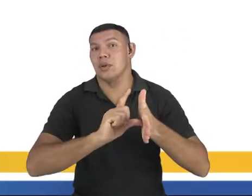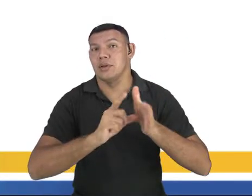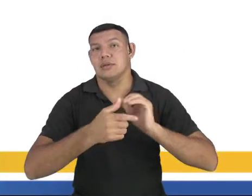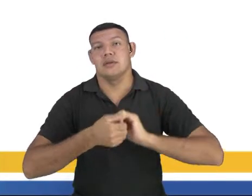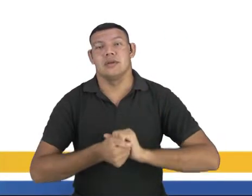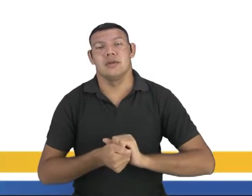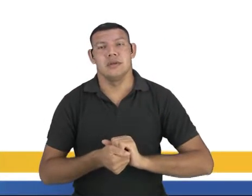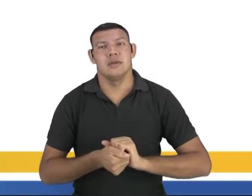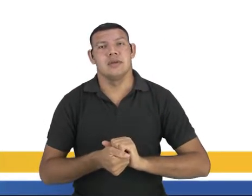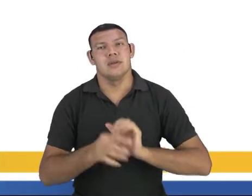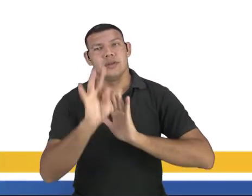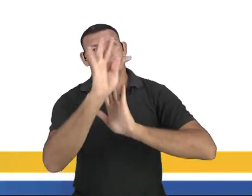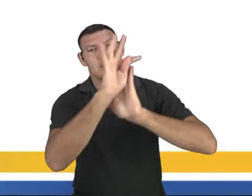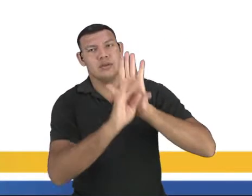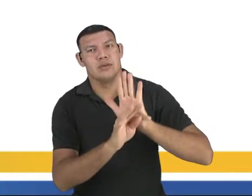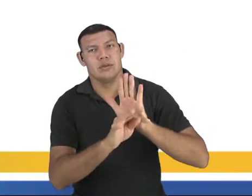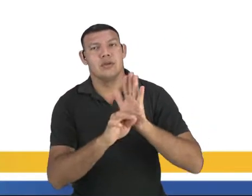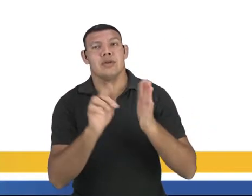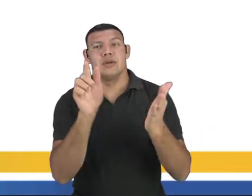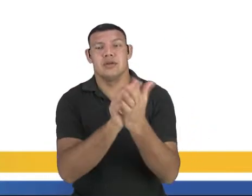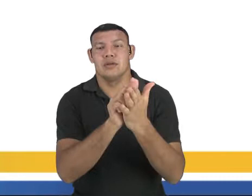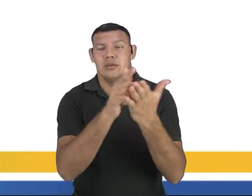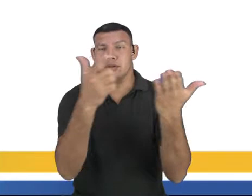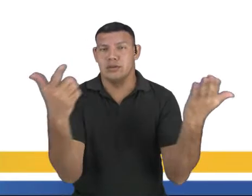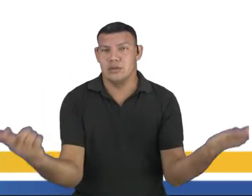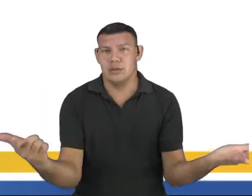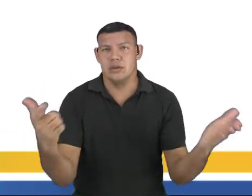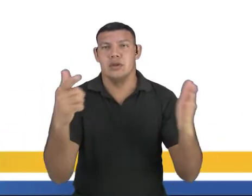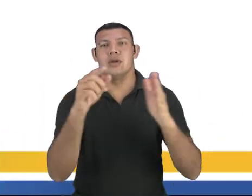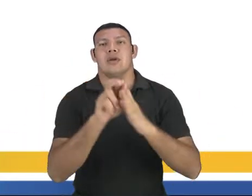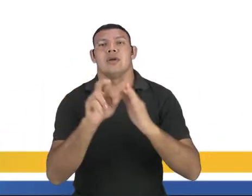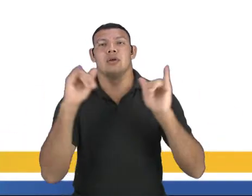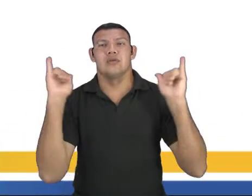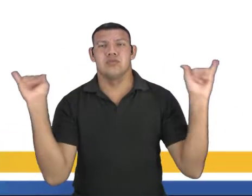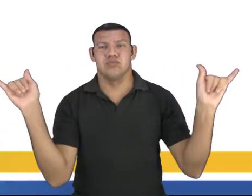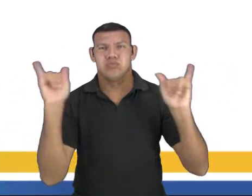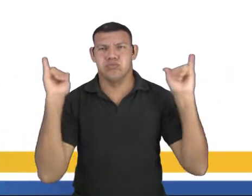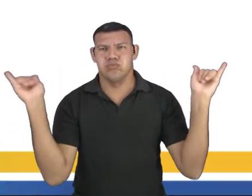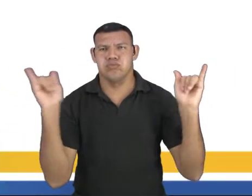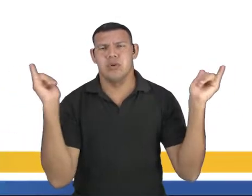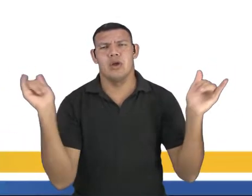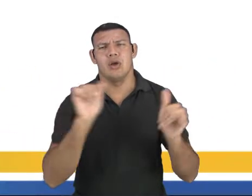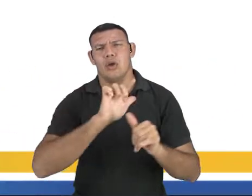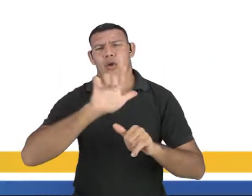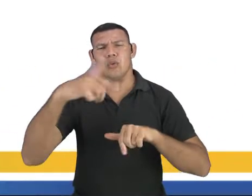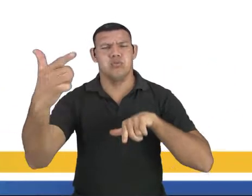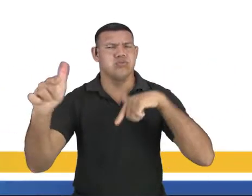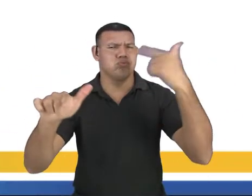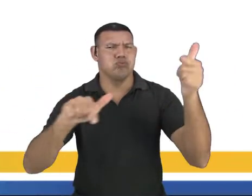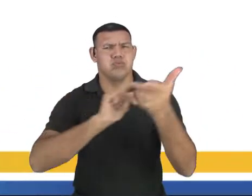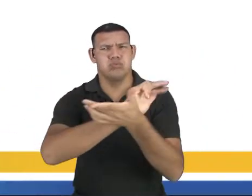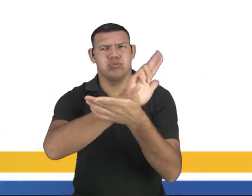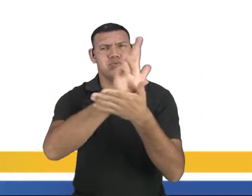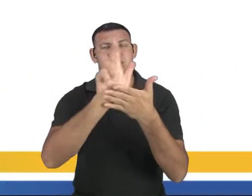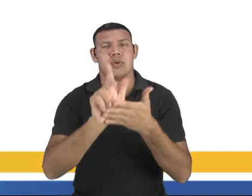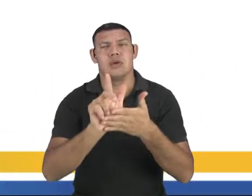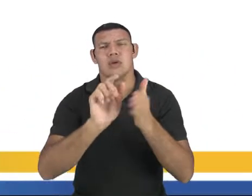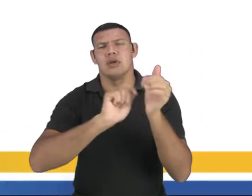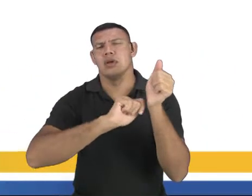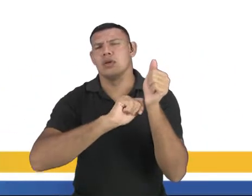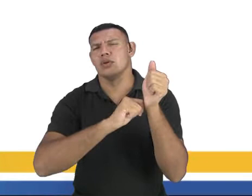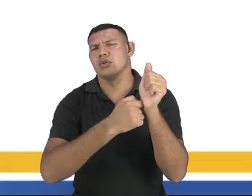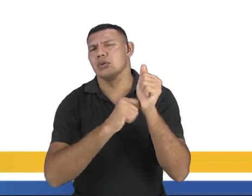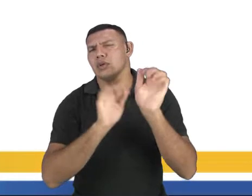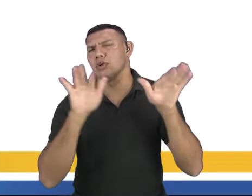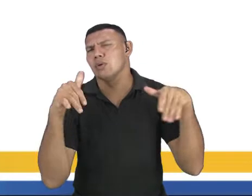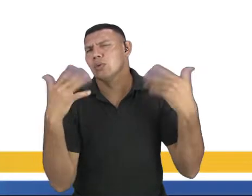texto jornalístico, notícias e esse tipo de texto, ok? O segredo. Qual o segredo?